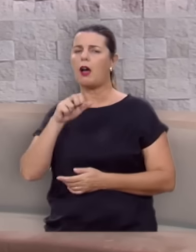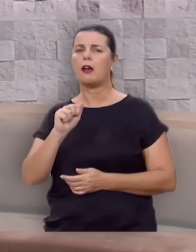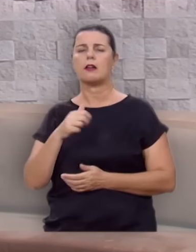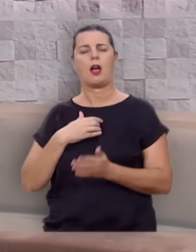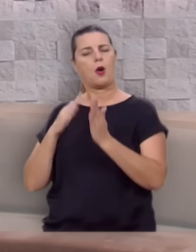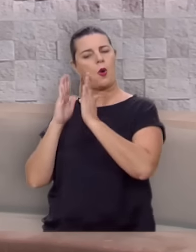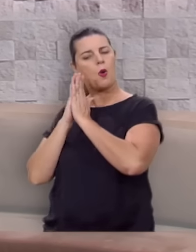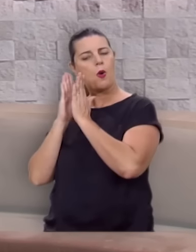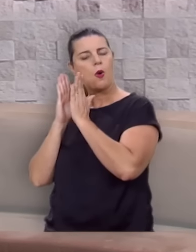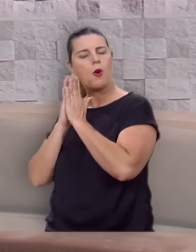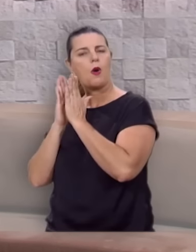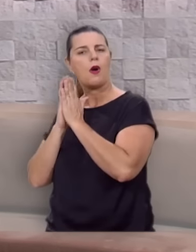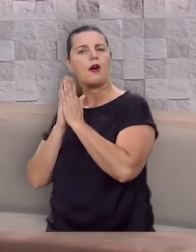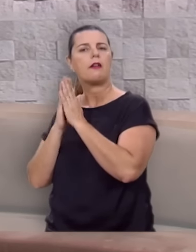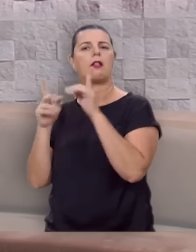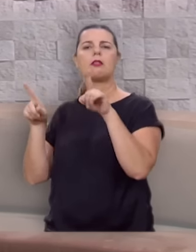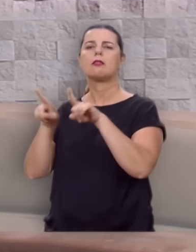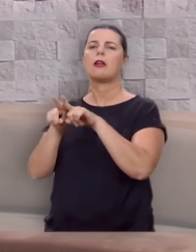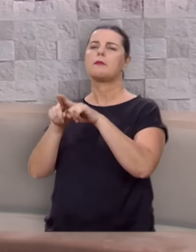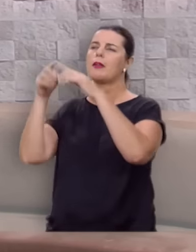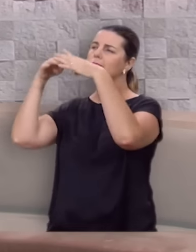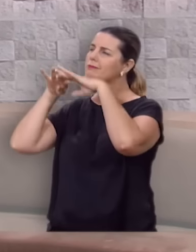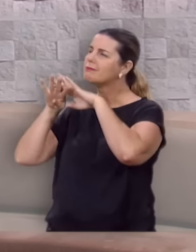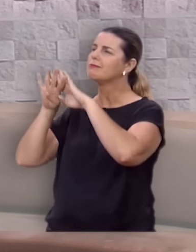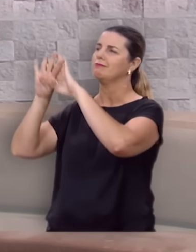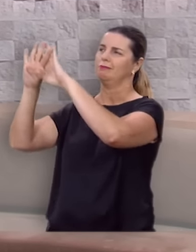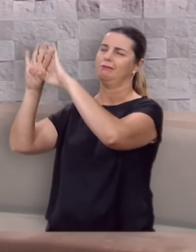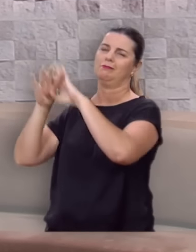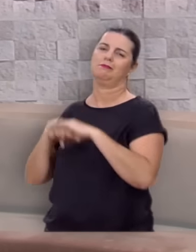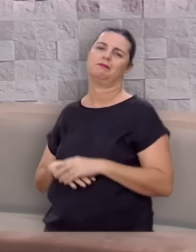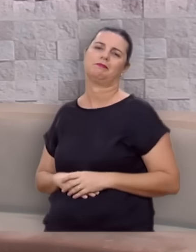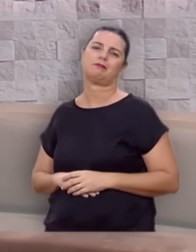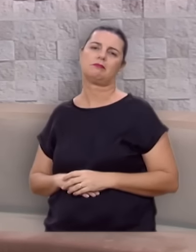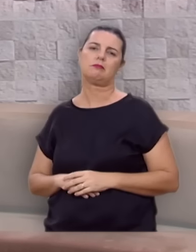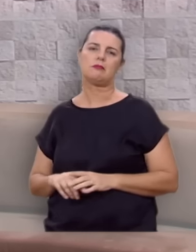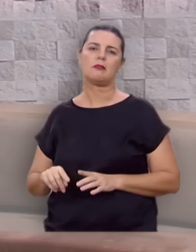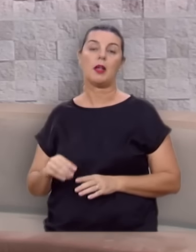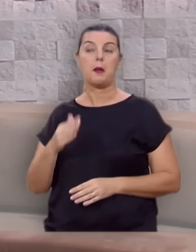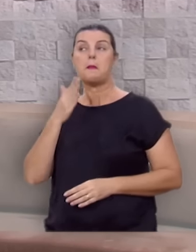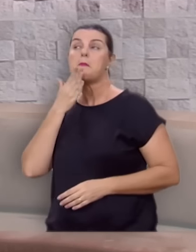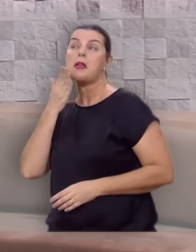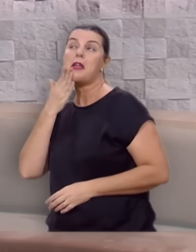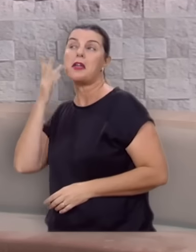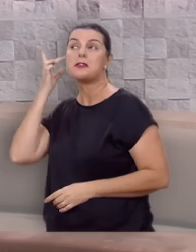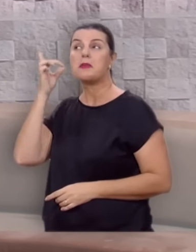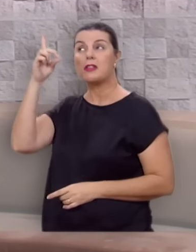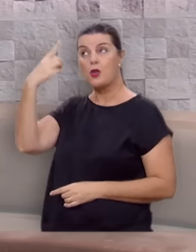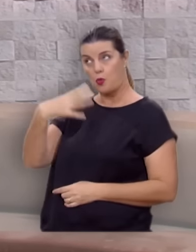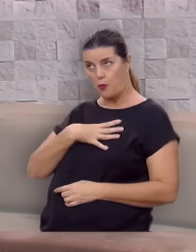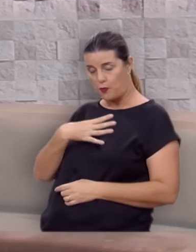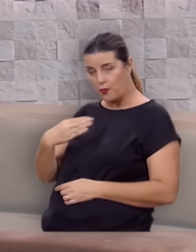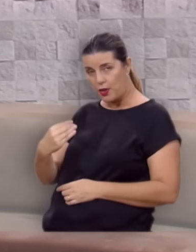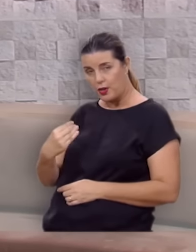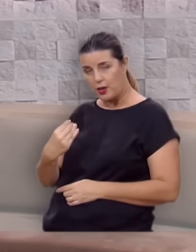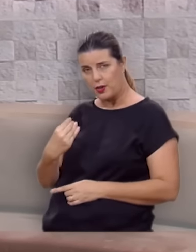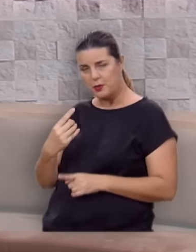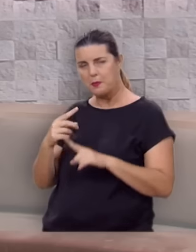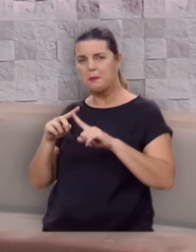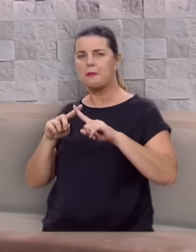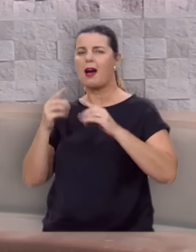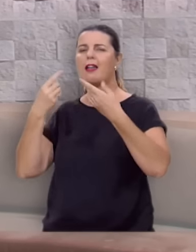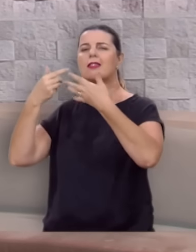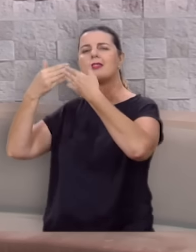Ana não só ora, mas ela consagra. Ela não só pede a Deus um filho,